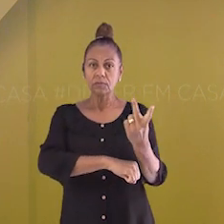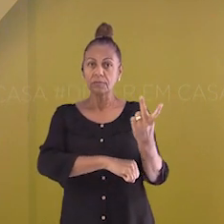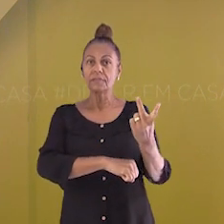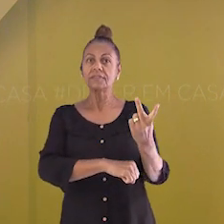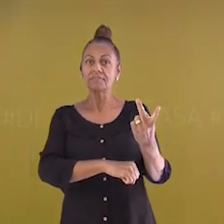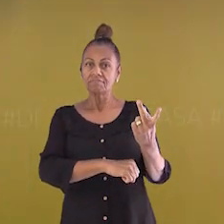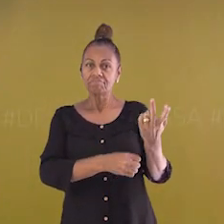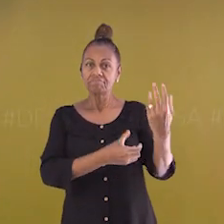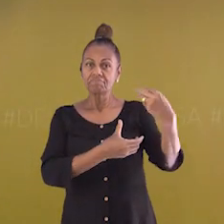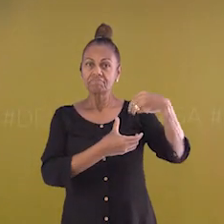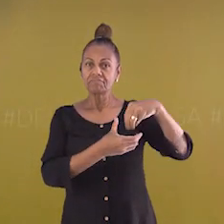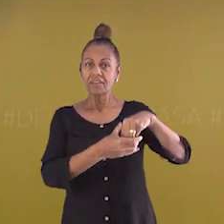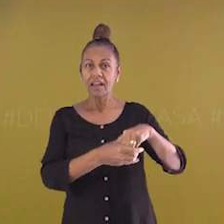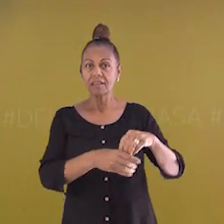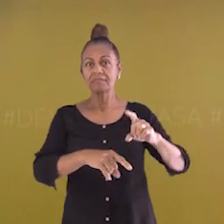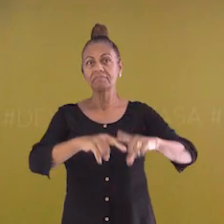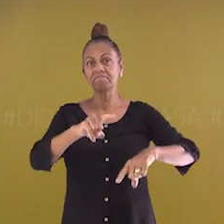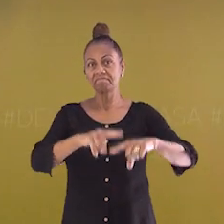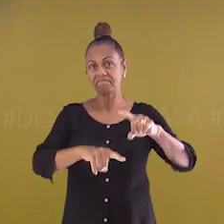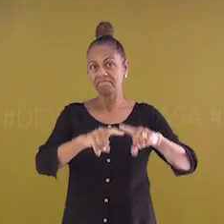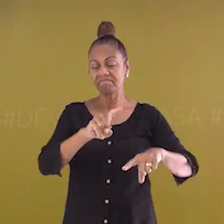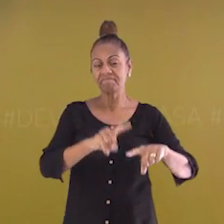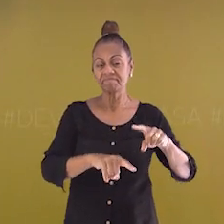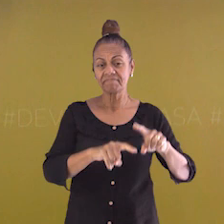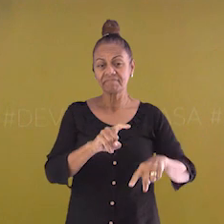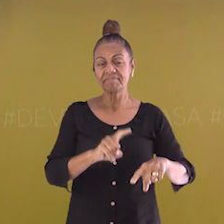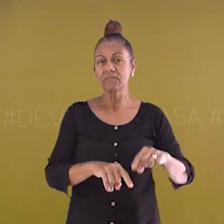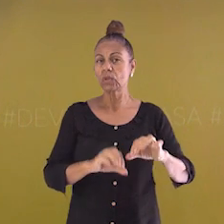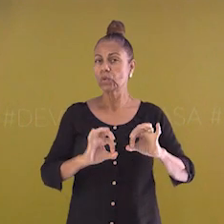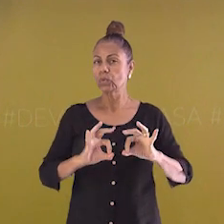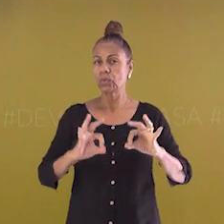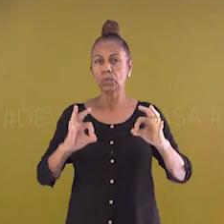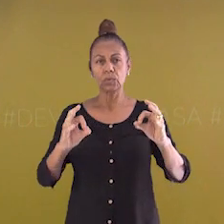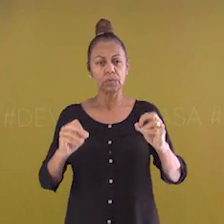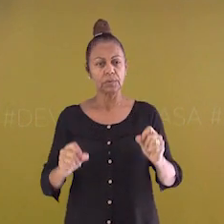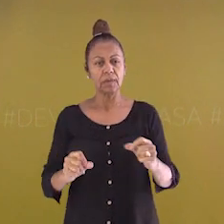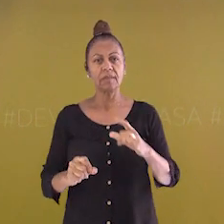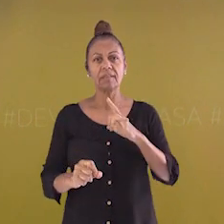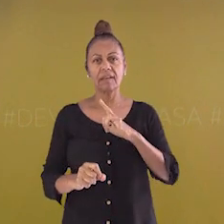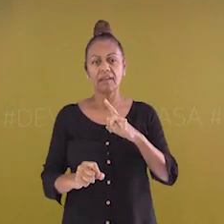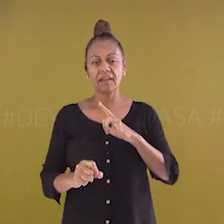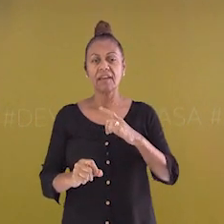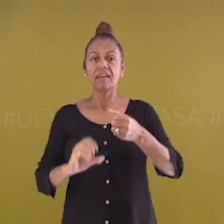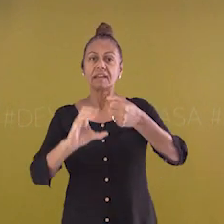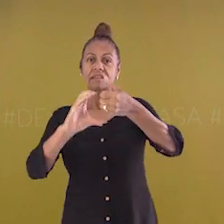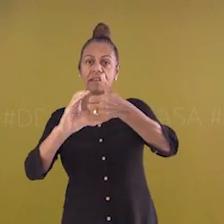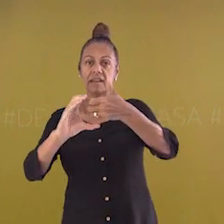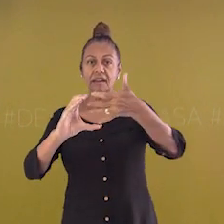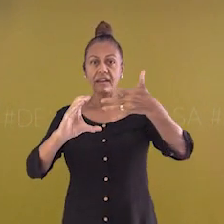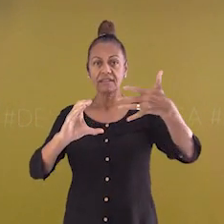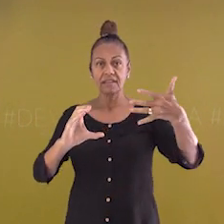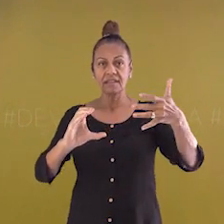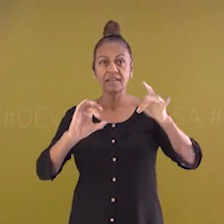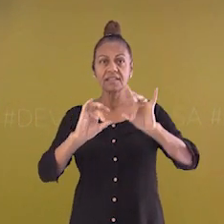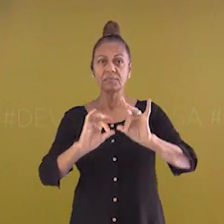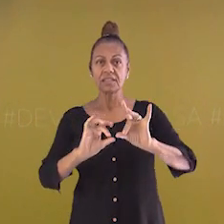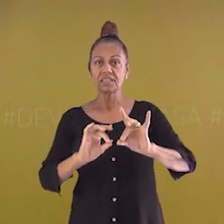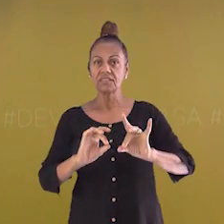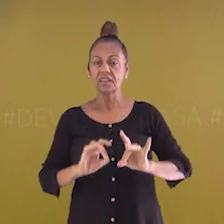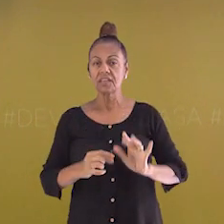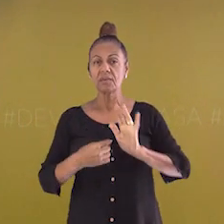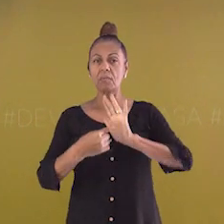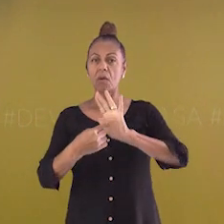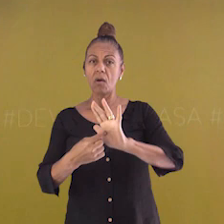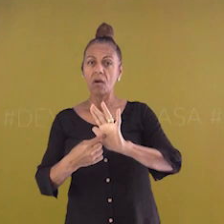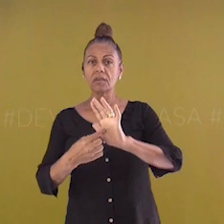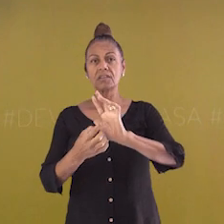matéria. Cada tipo de material que existe é composto de matéria, que possui características específicas que